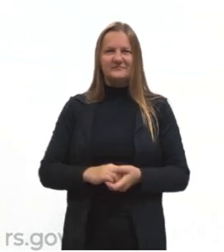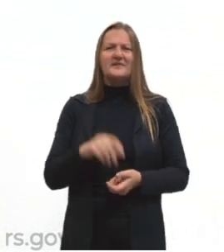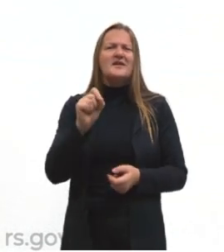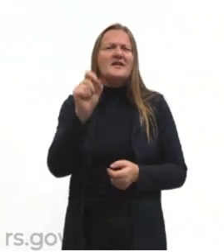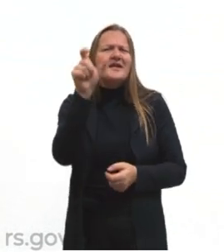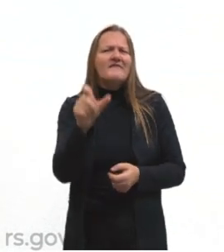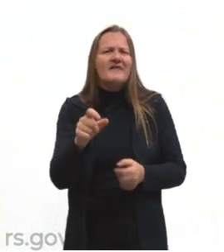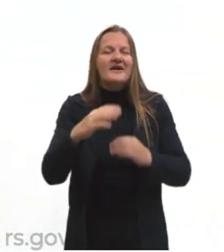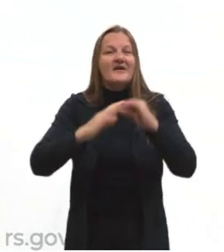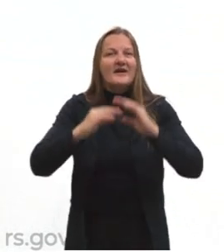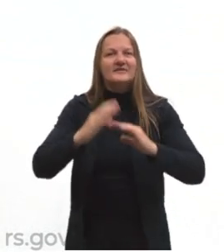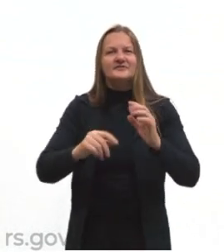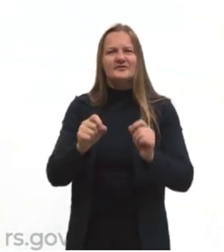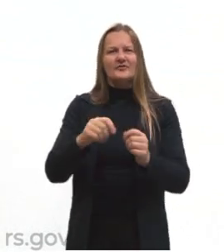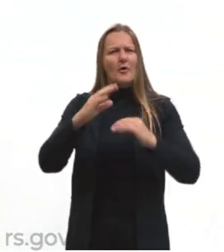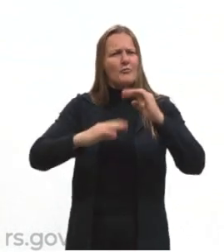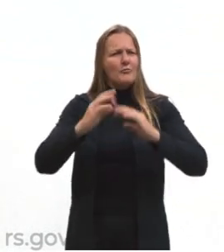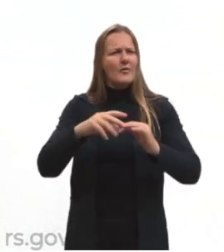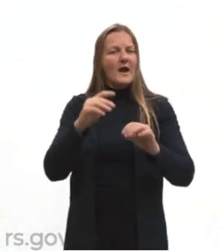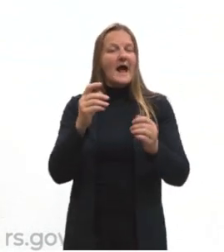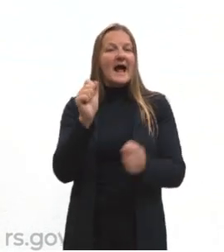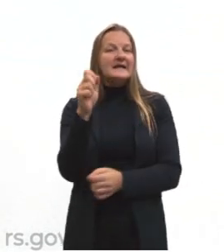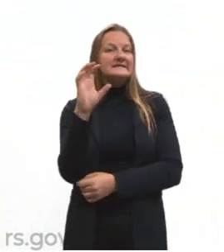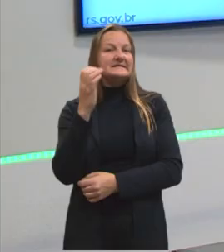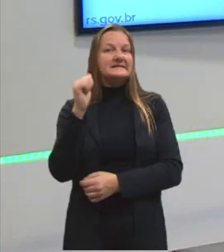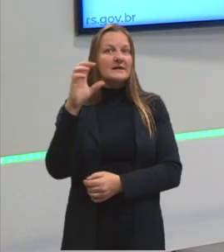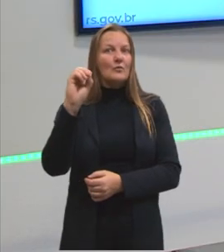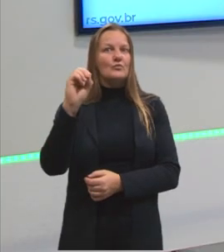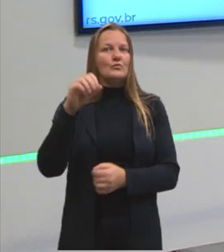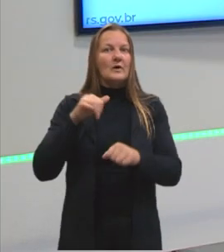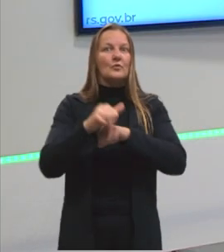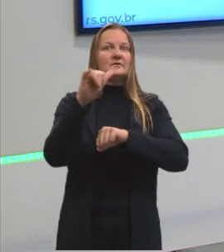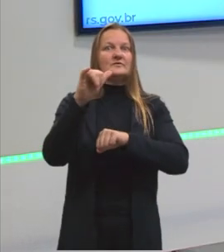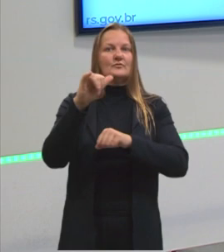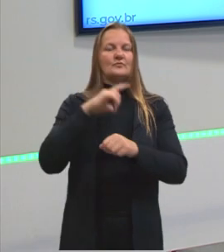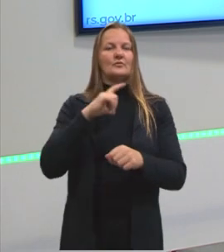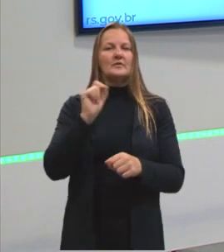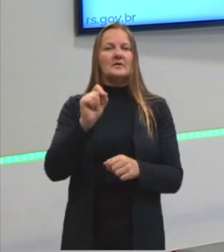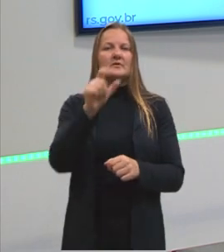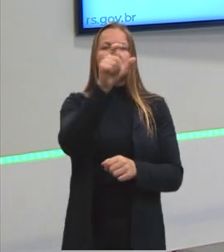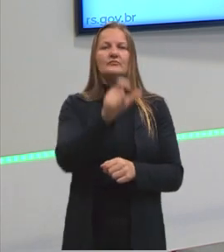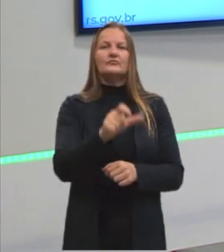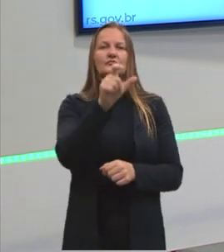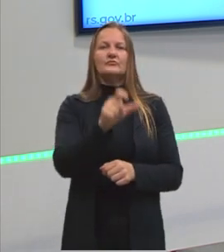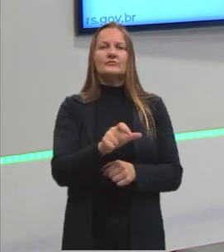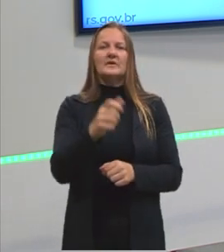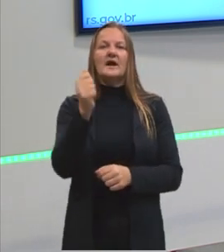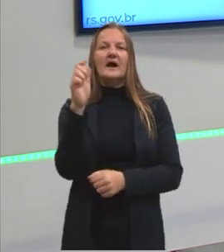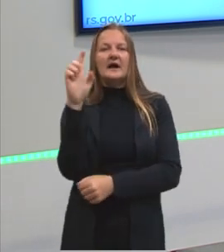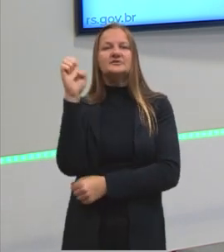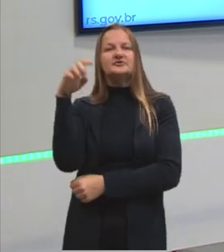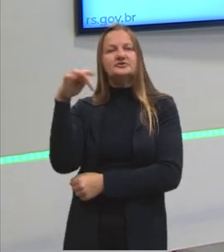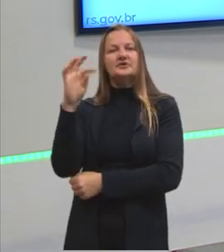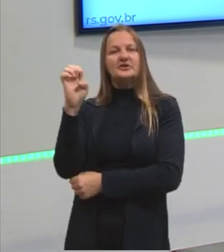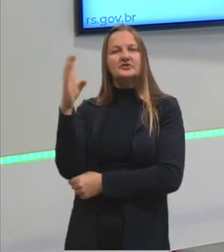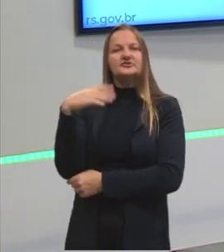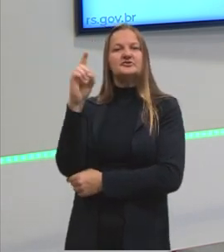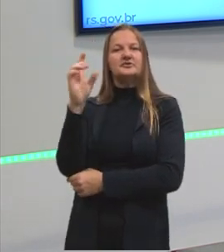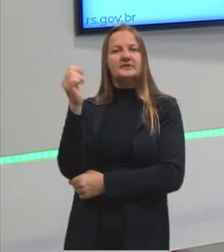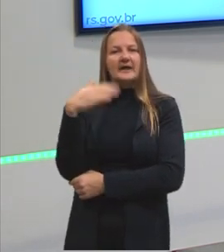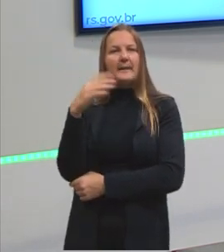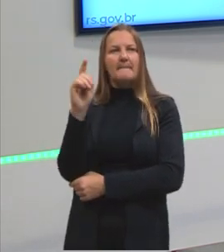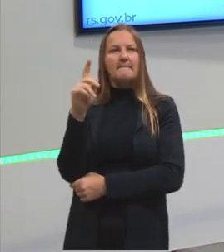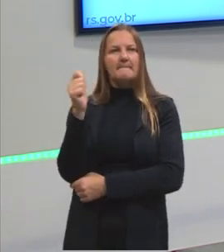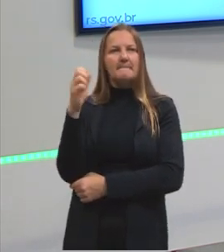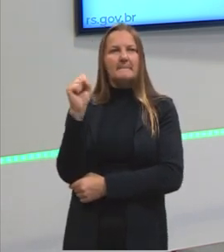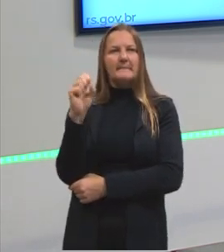vai agir para que essa ação aconteça vai ser aquele que a gente chama de agente da passiva.